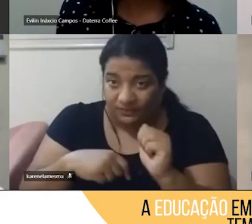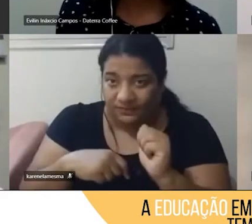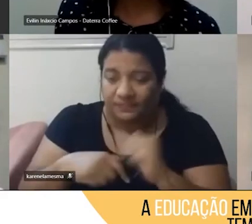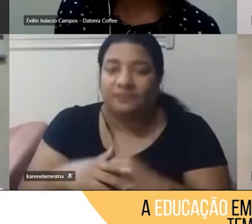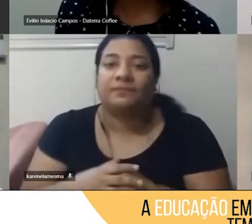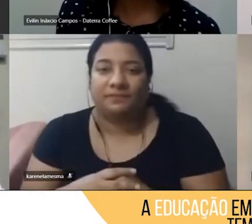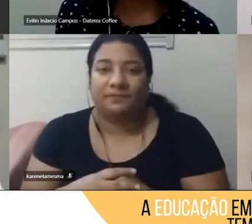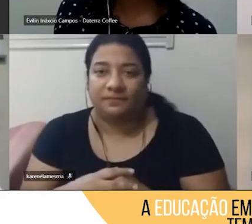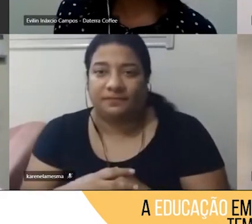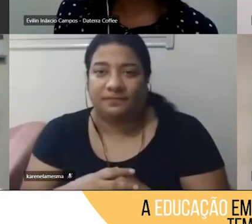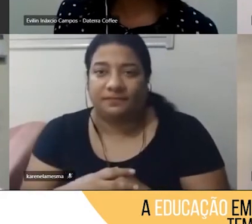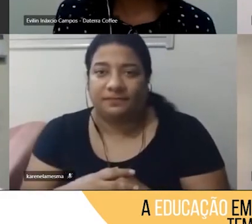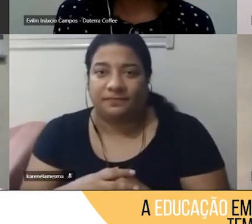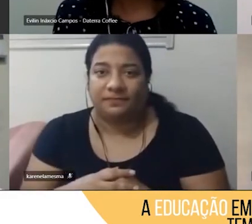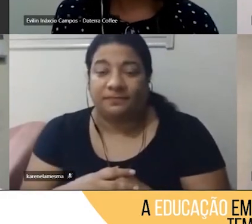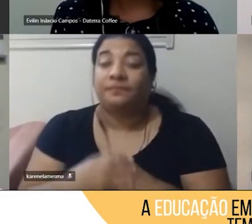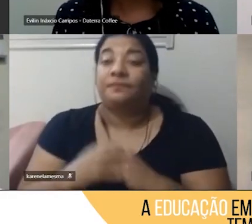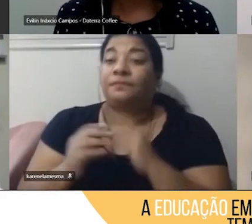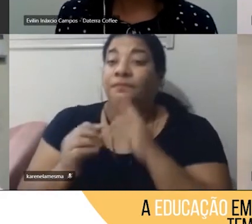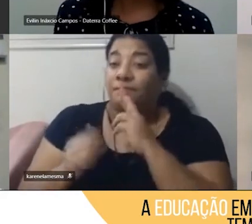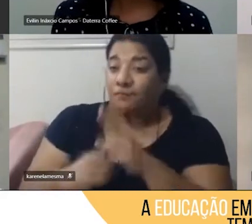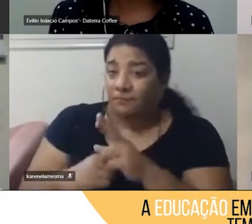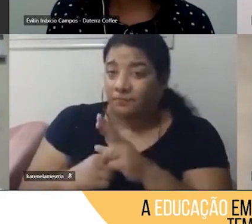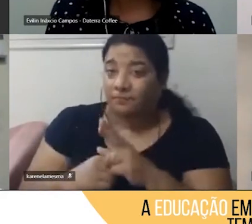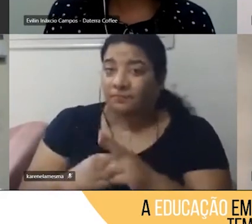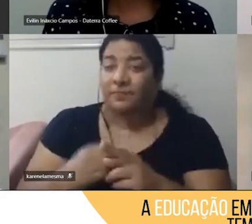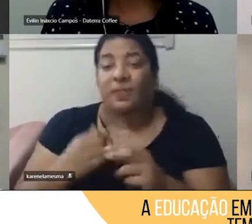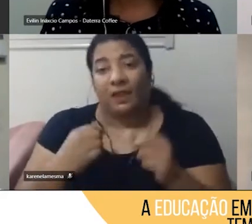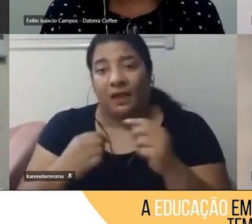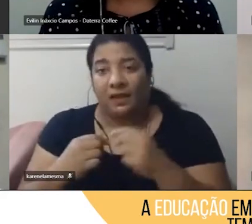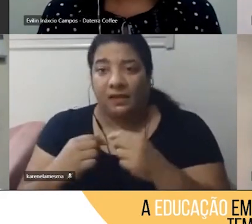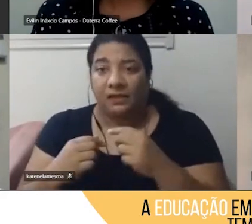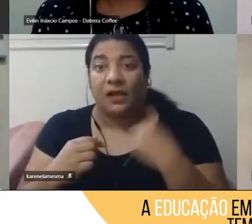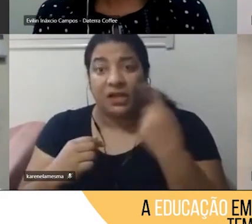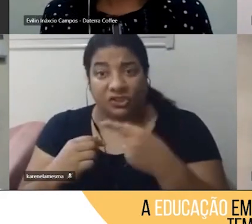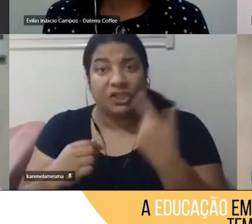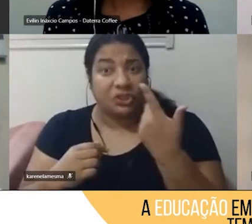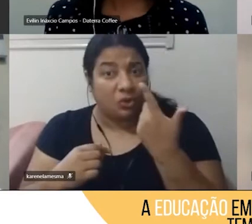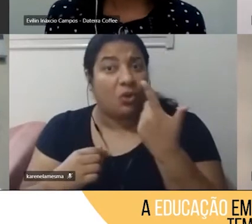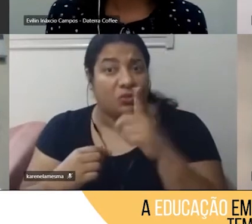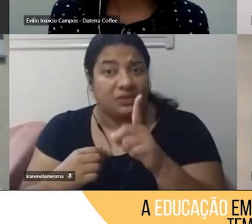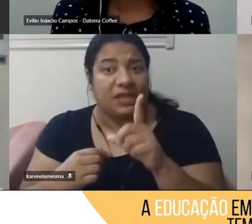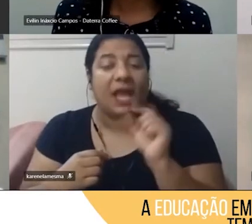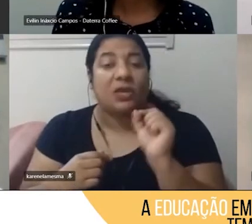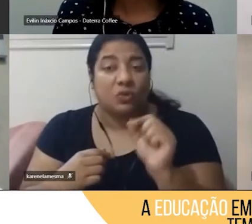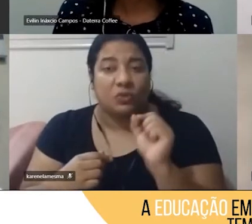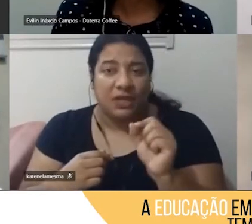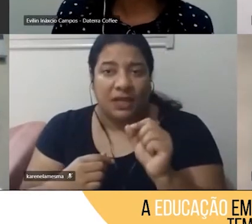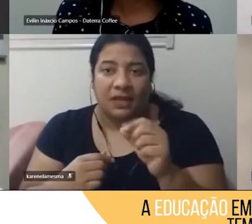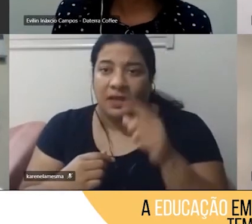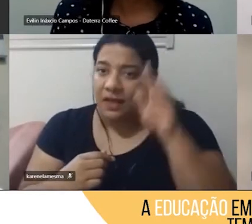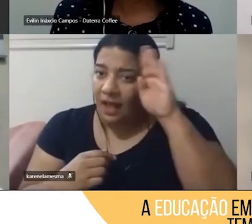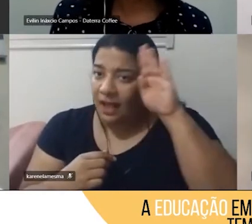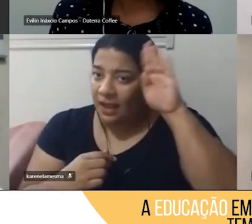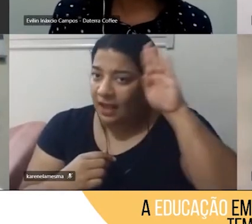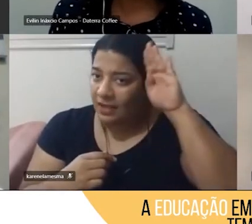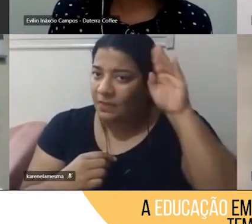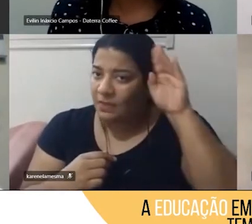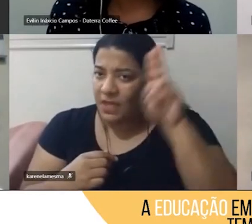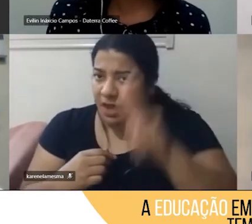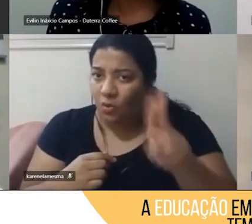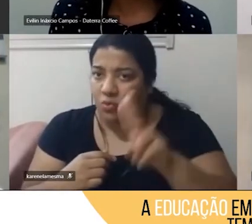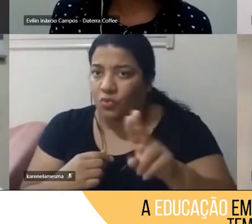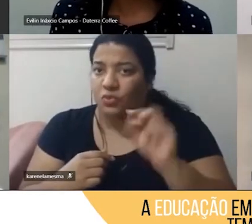Olha, o que funciona muito com a gente, que é algo da metodologia da academia que nós não abrimos mão, é o de